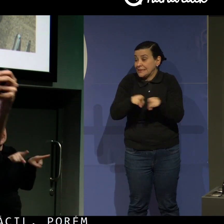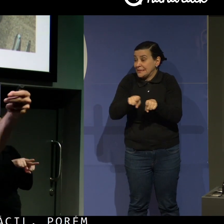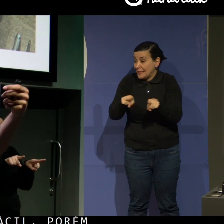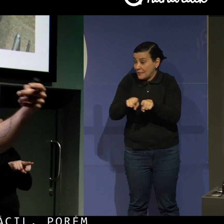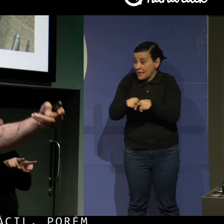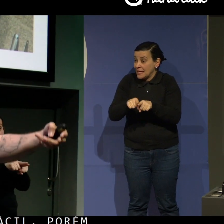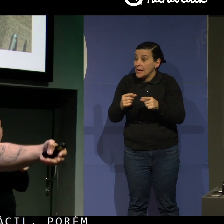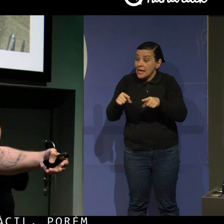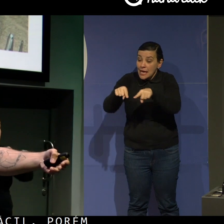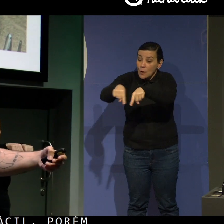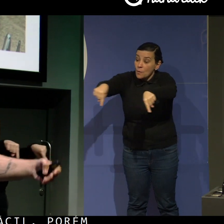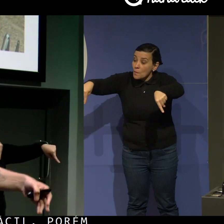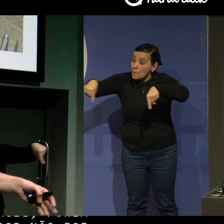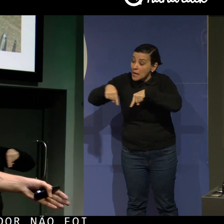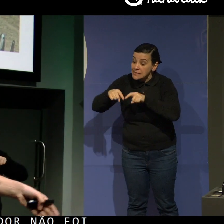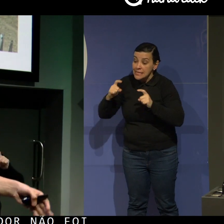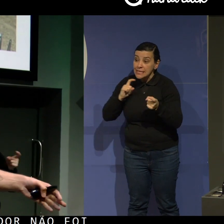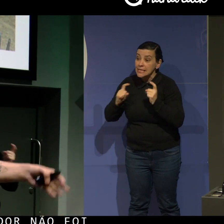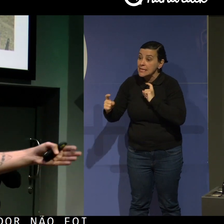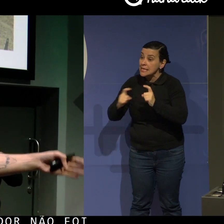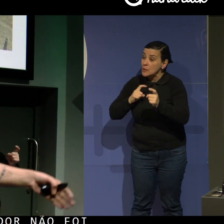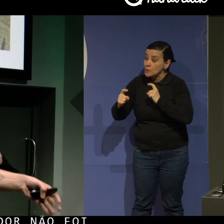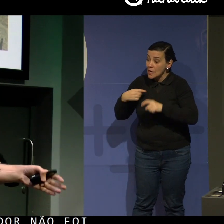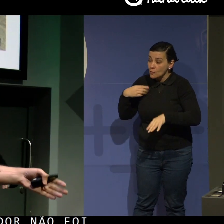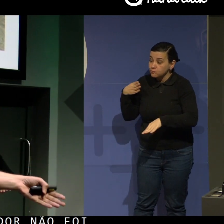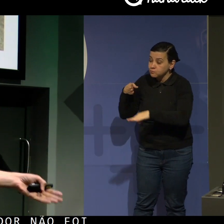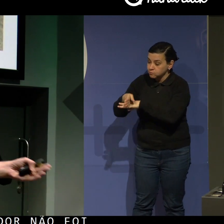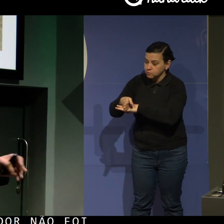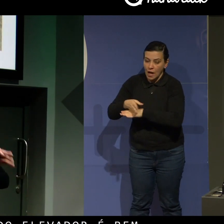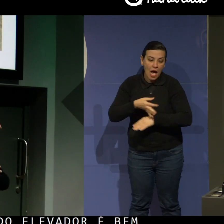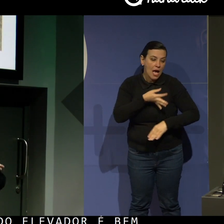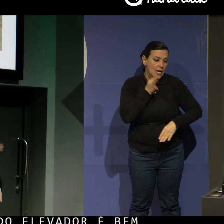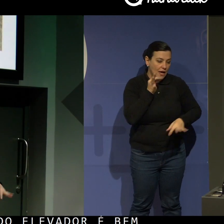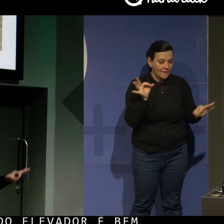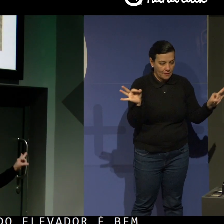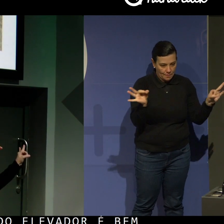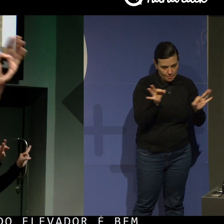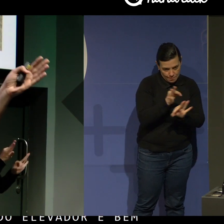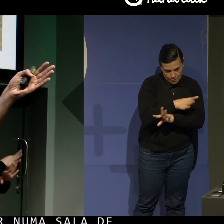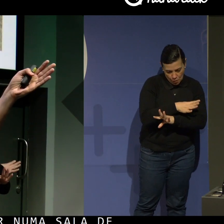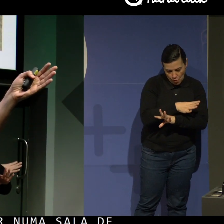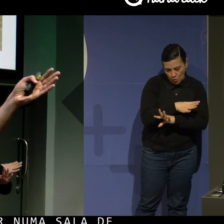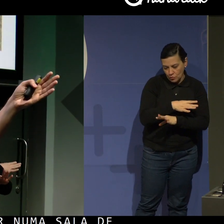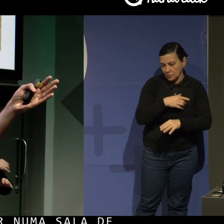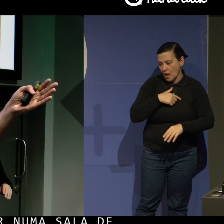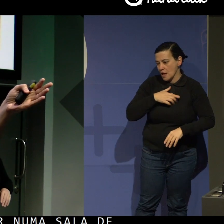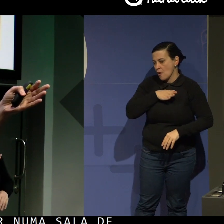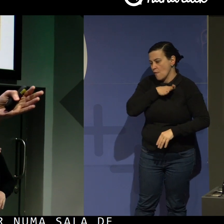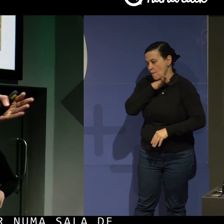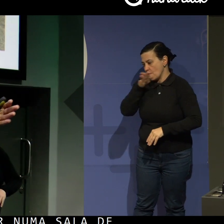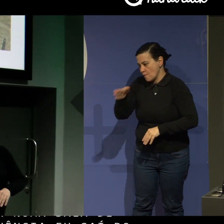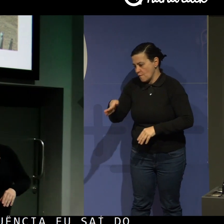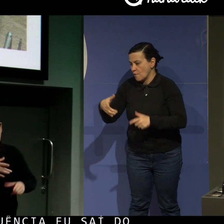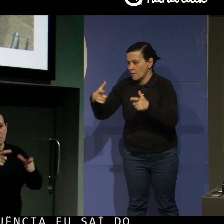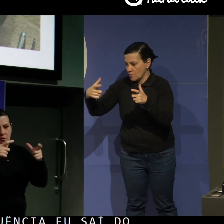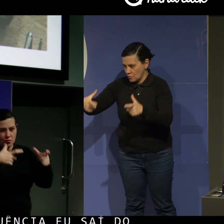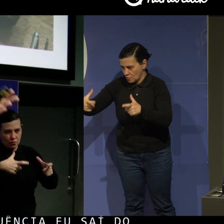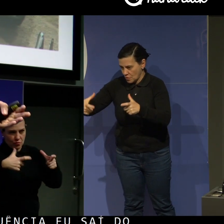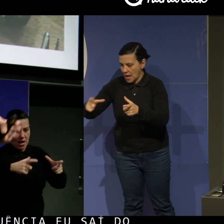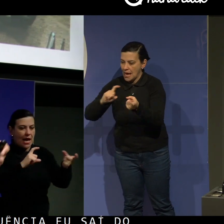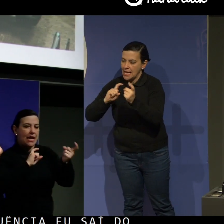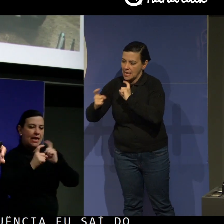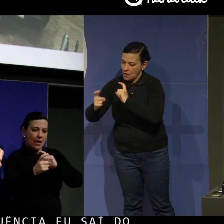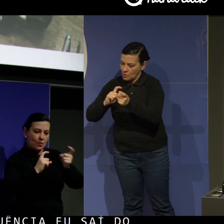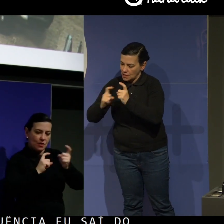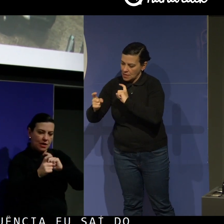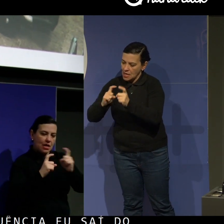Entrar numa sala de reunião, né? Porque, na sequência, eu saí do café e fui até uma reunião que estava acontecendo, que eu